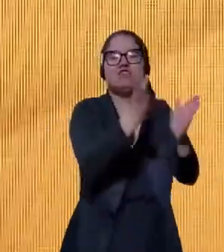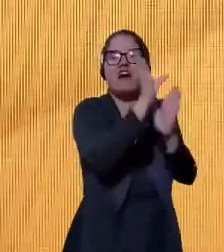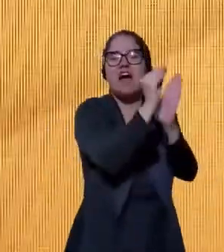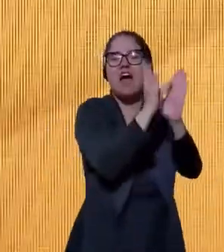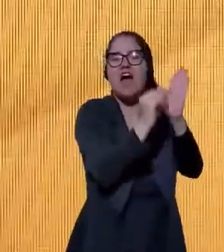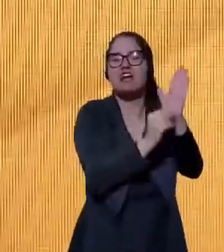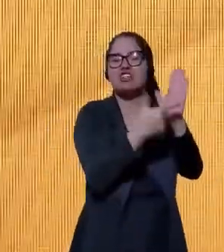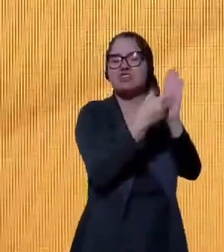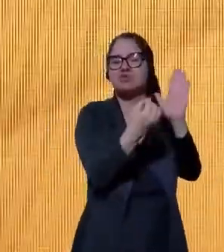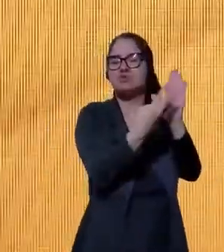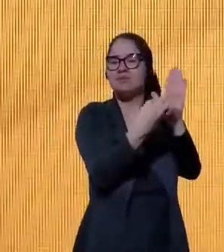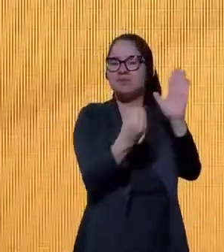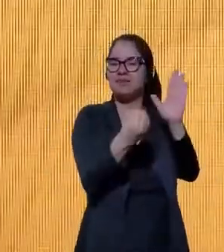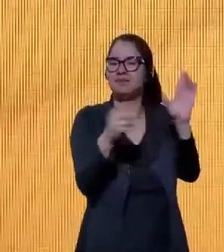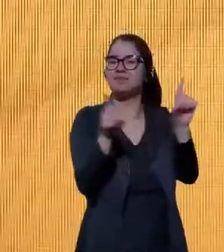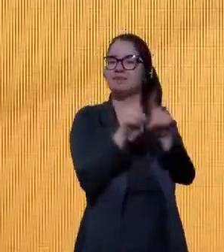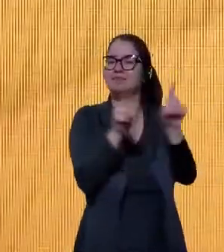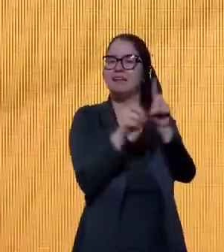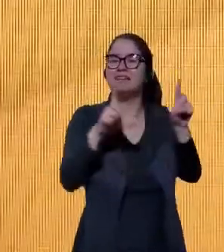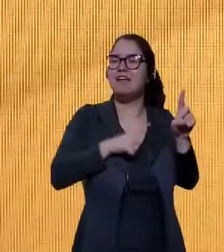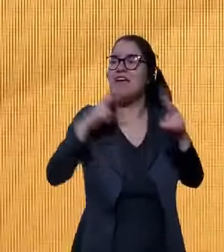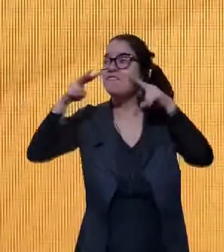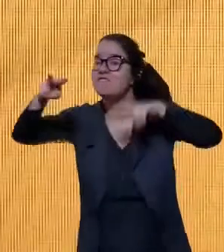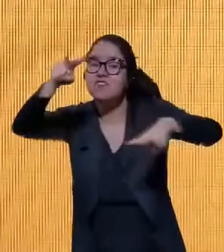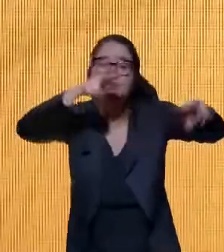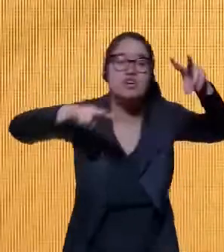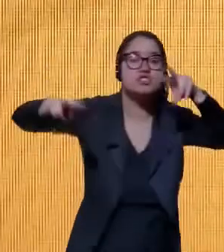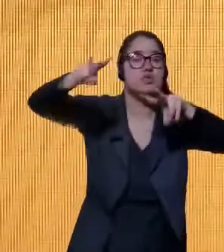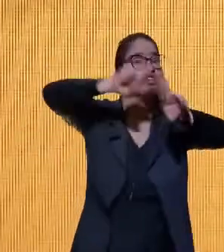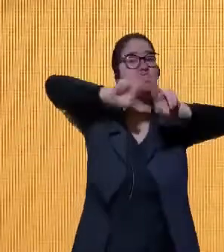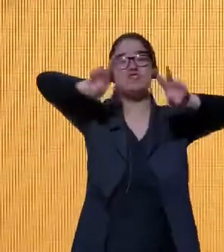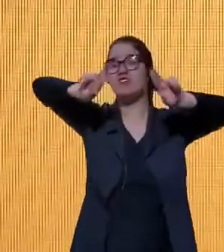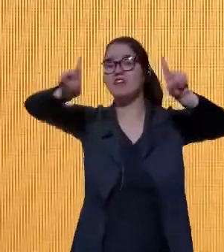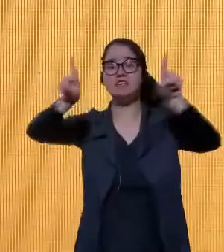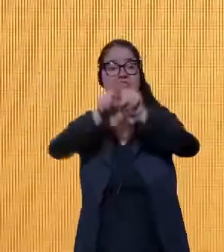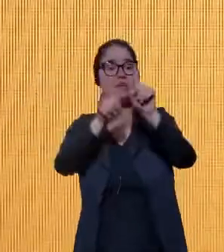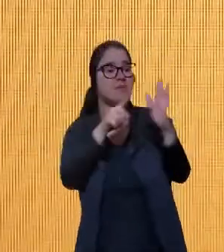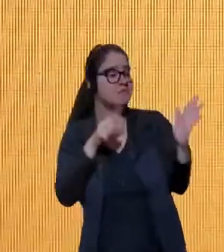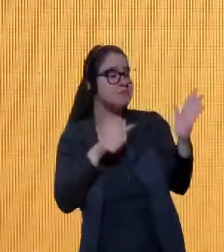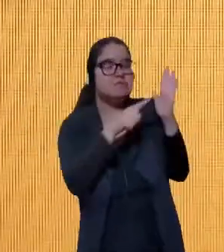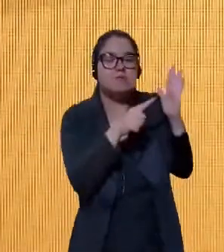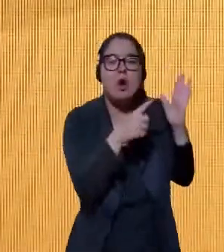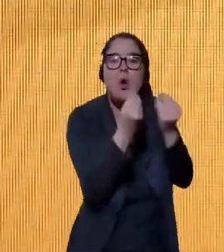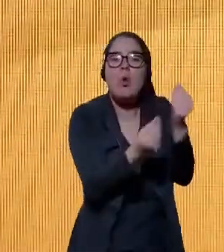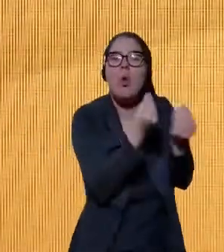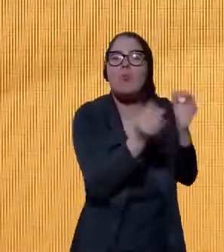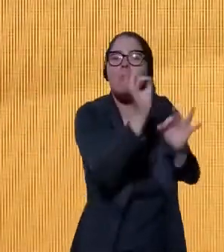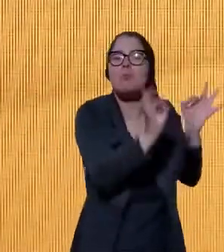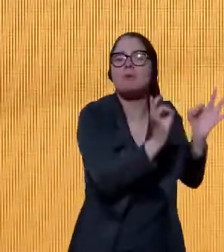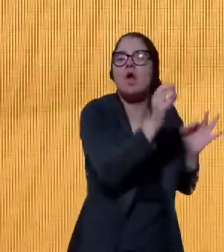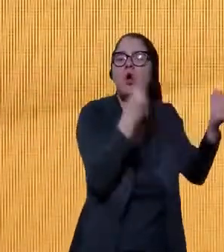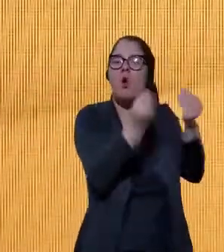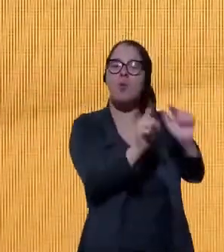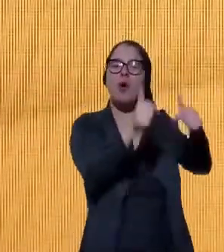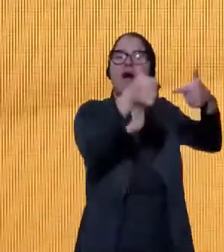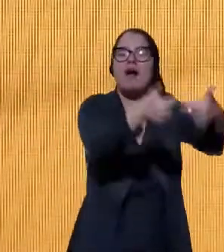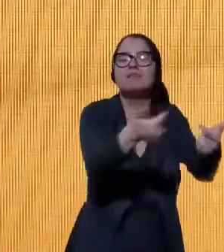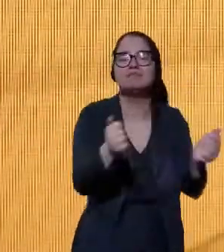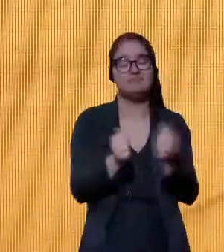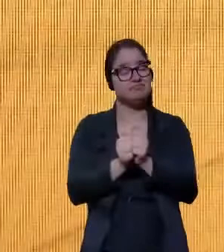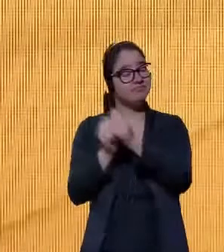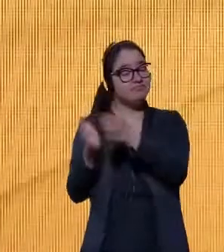recursos, diversas frentes e nichos de mercado do crédito nacional. Com relação à